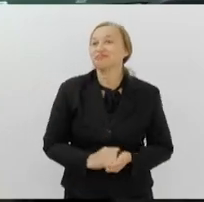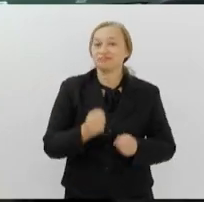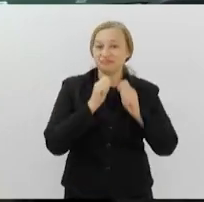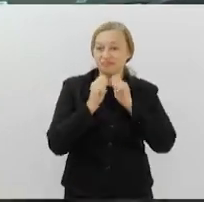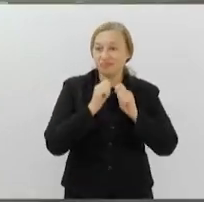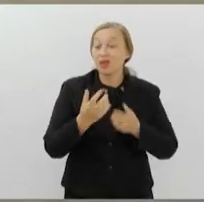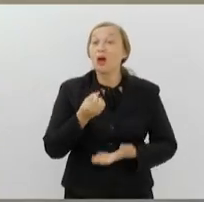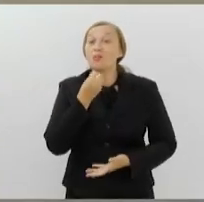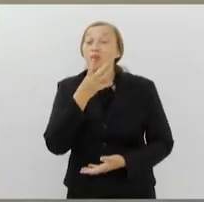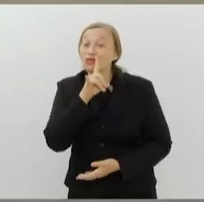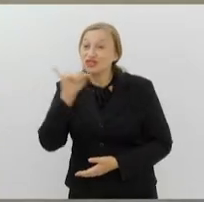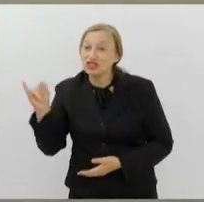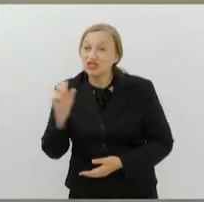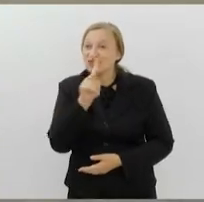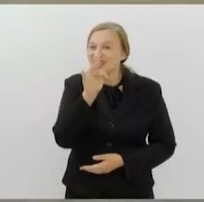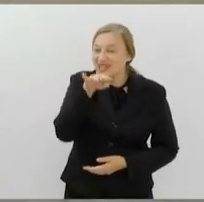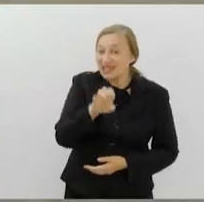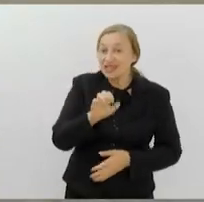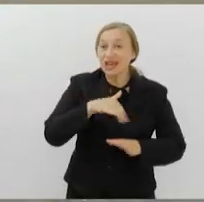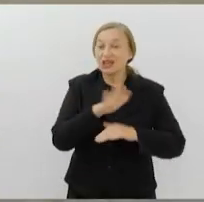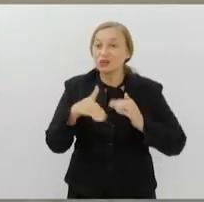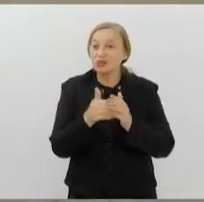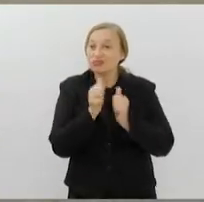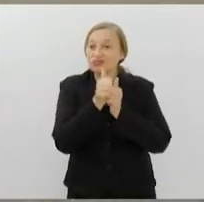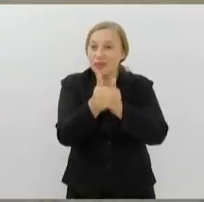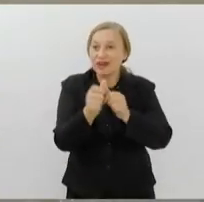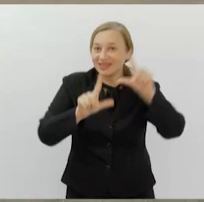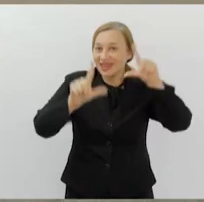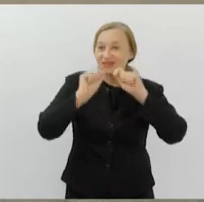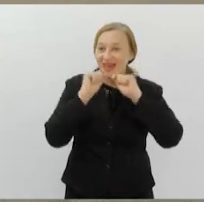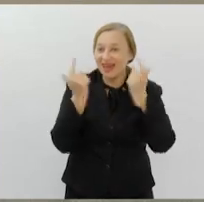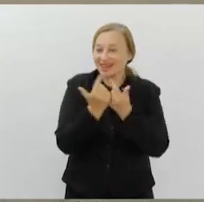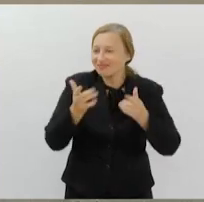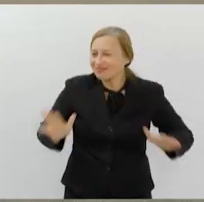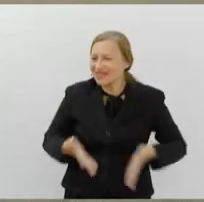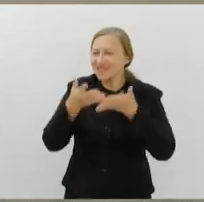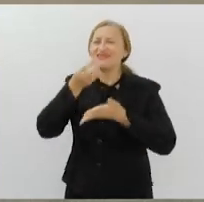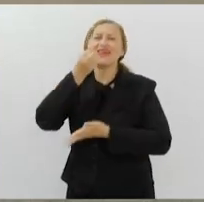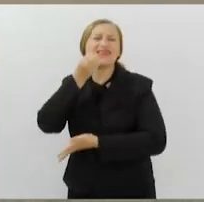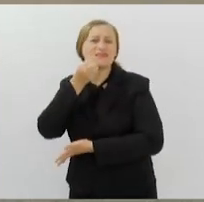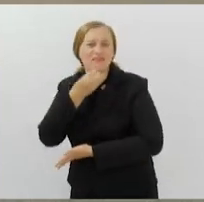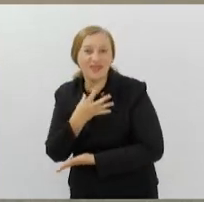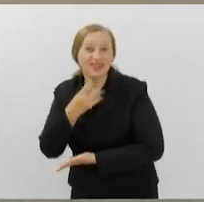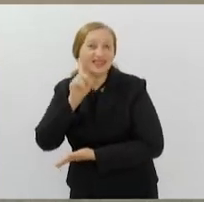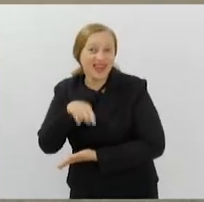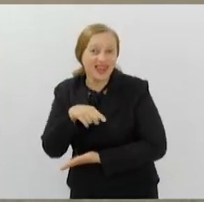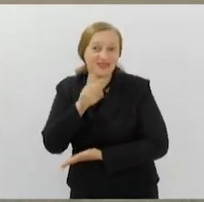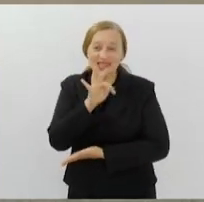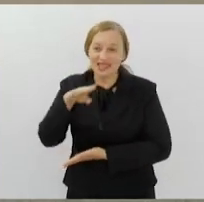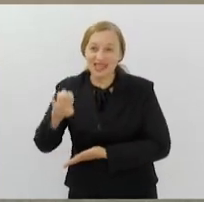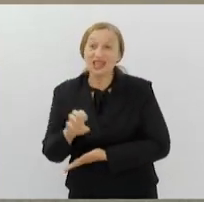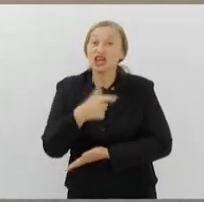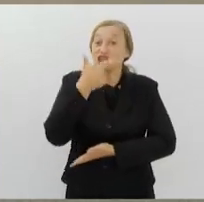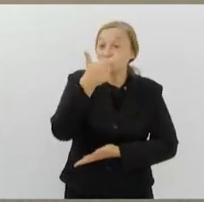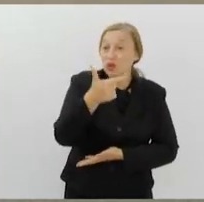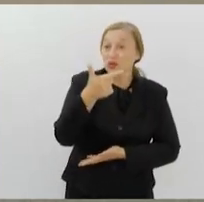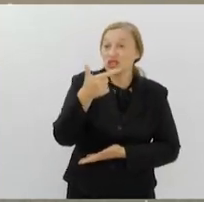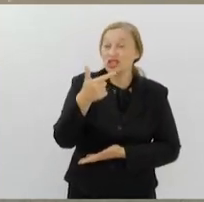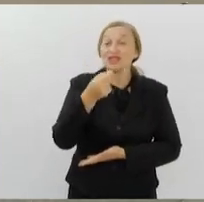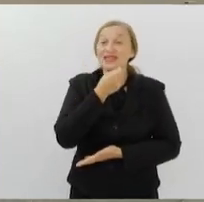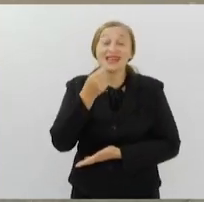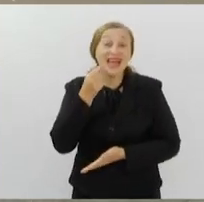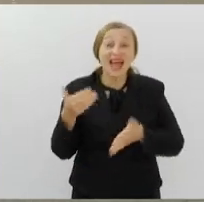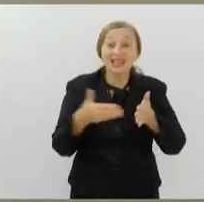Olá, bom dia, Vicente. Bom dia a todos que acompanham a TV Alerj. Que iniciativa bacana, né, Vicente? Do próximo dia 2 de setembro até o dia